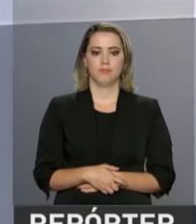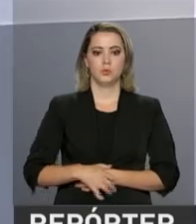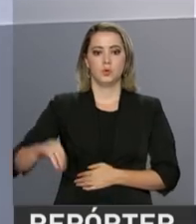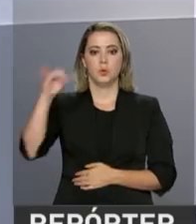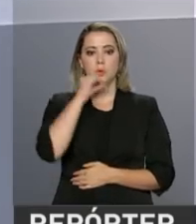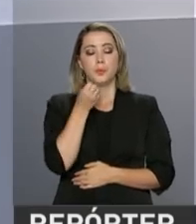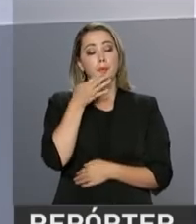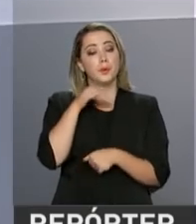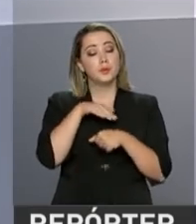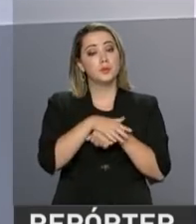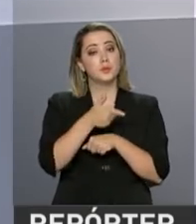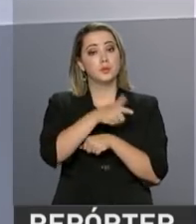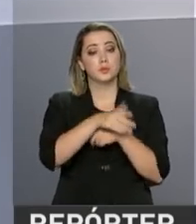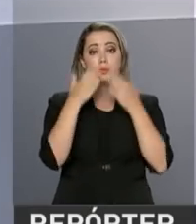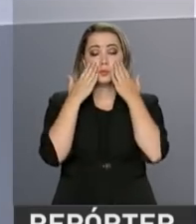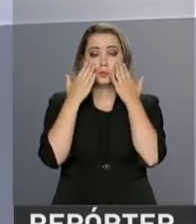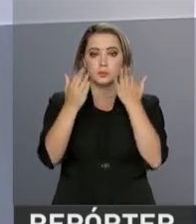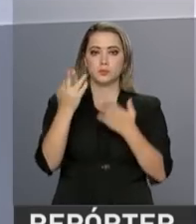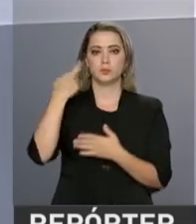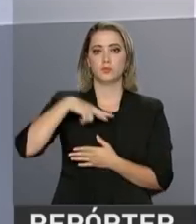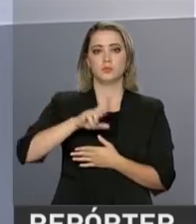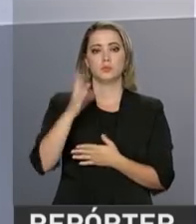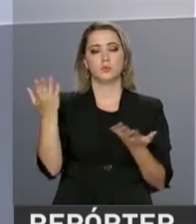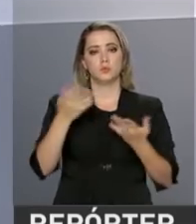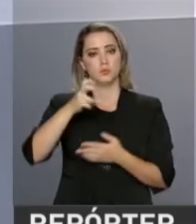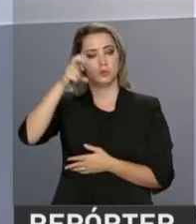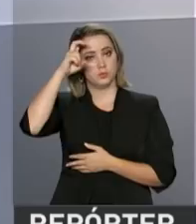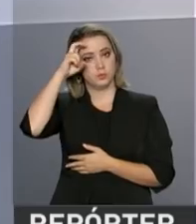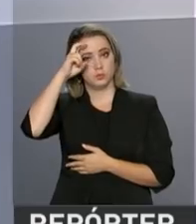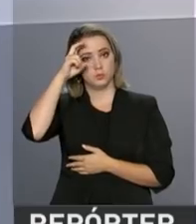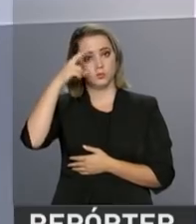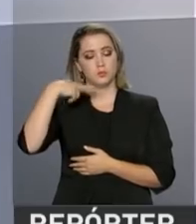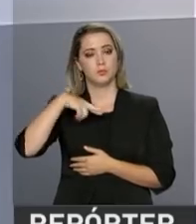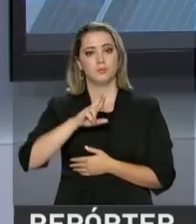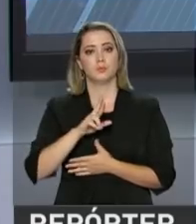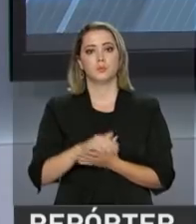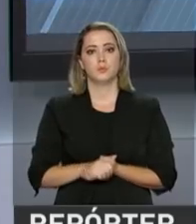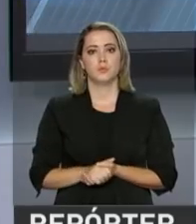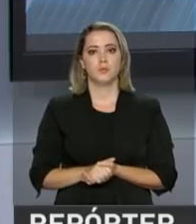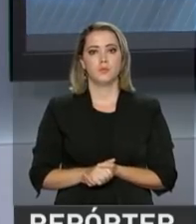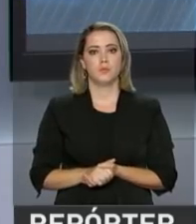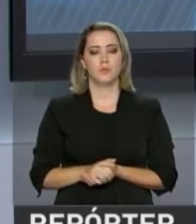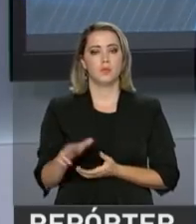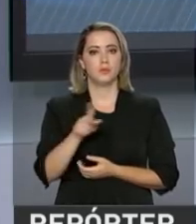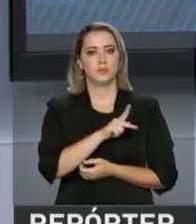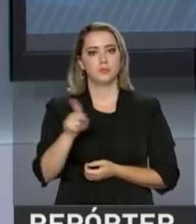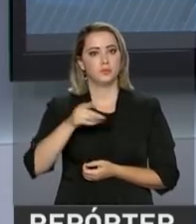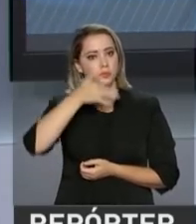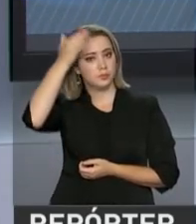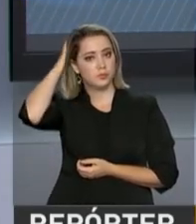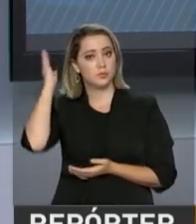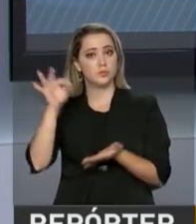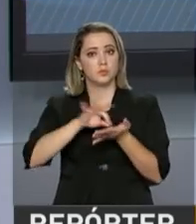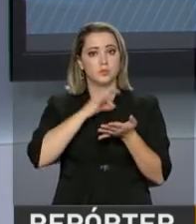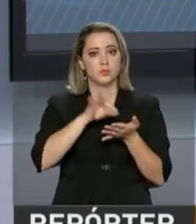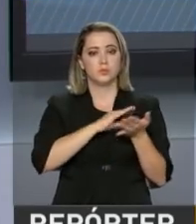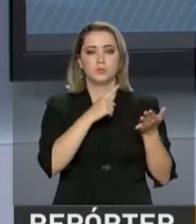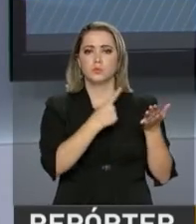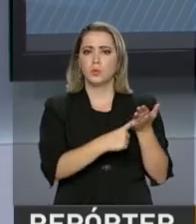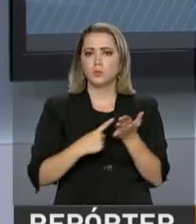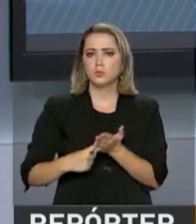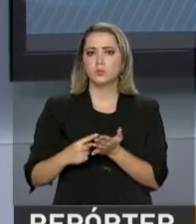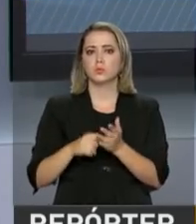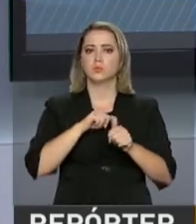Olá, boa noite. No ar a última edição desta quinta-feira do repórter NBR. O presidente Michel Temer assinou medida